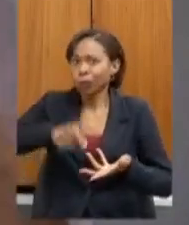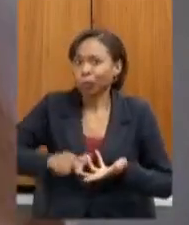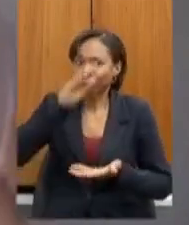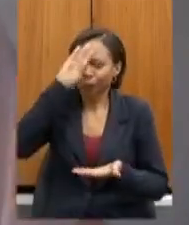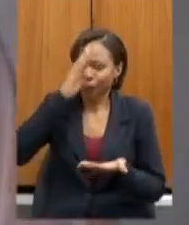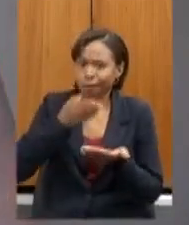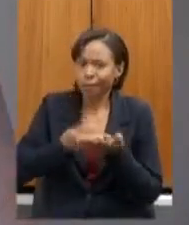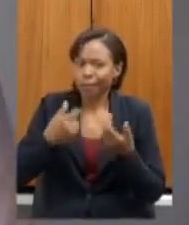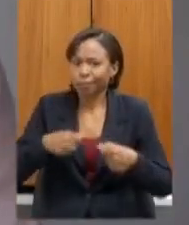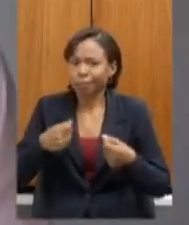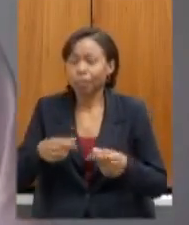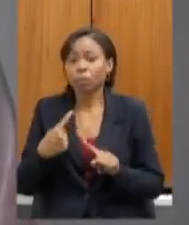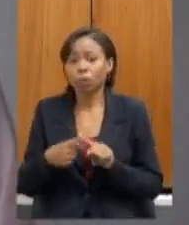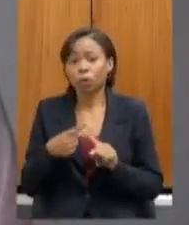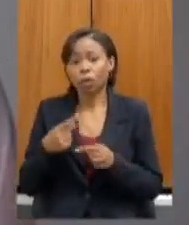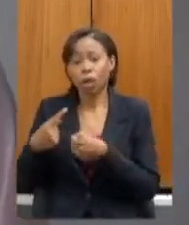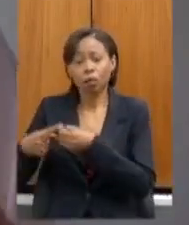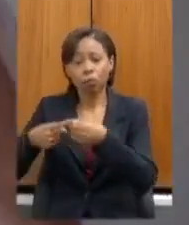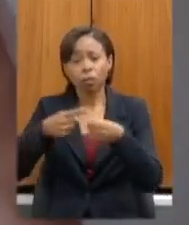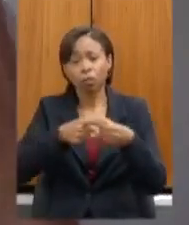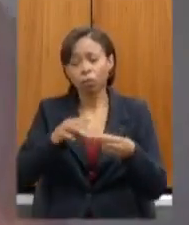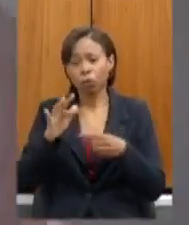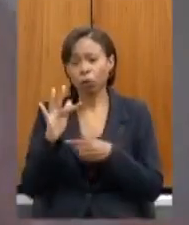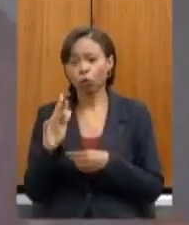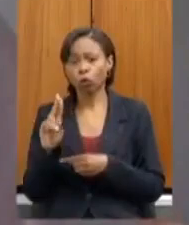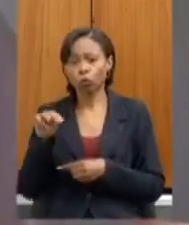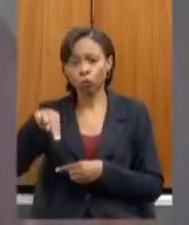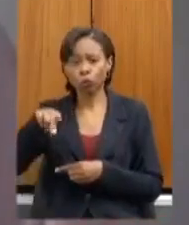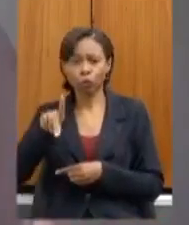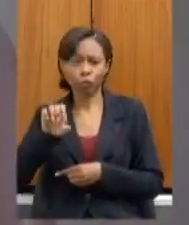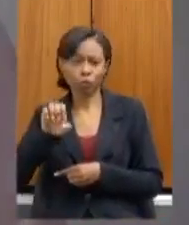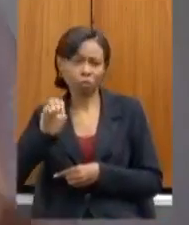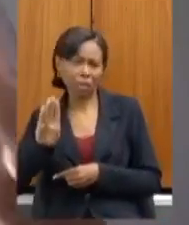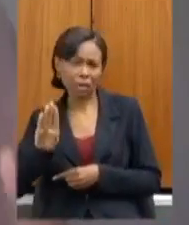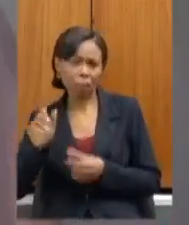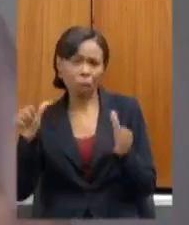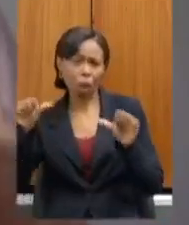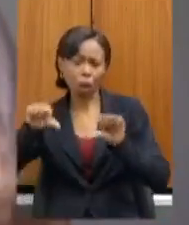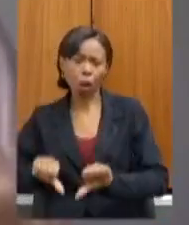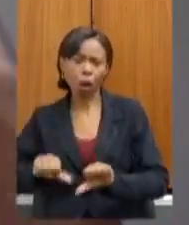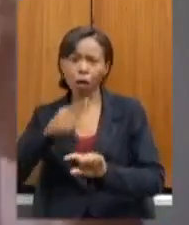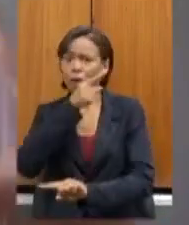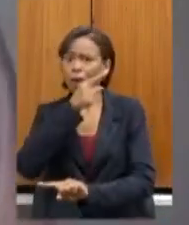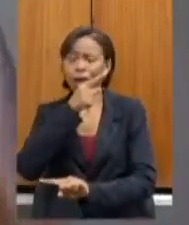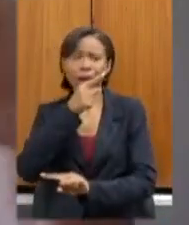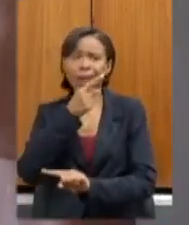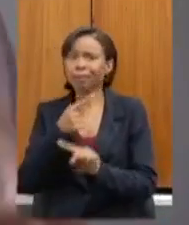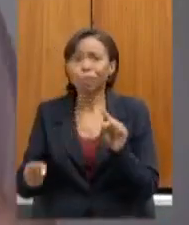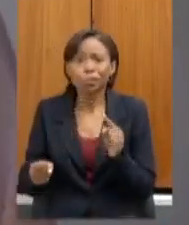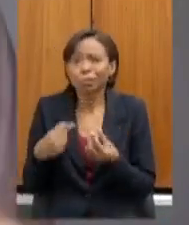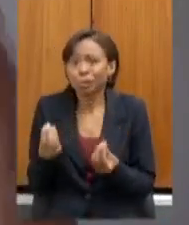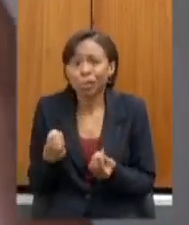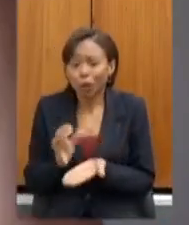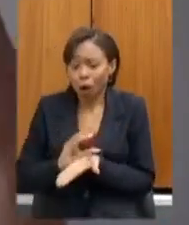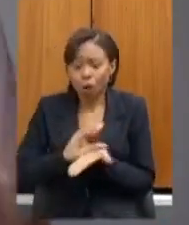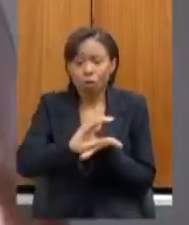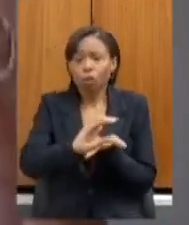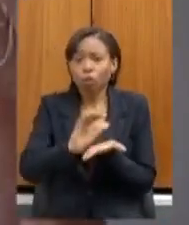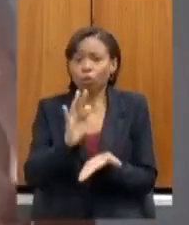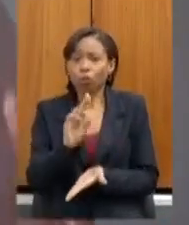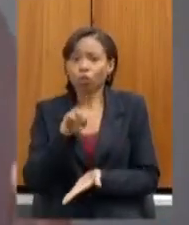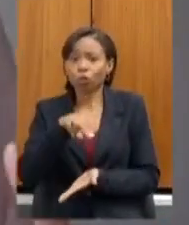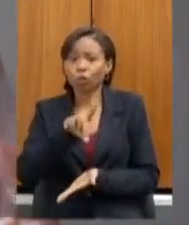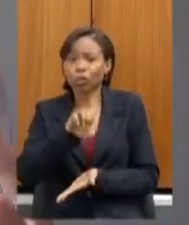suspensão do seu Fundeb deputada como é que pode em Debb Bom num ano em que não houve repasse de Fundeb às